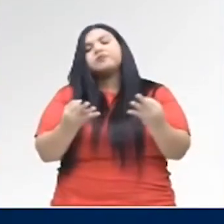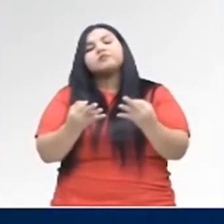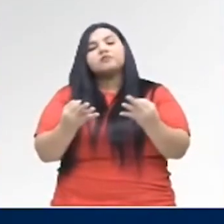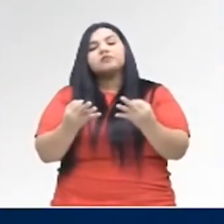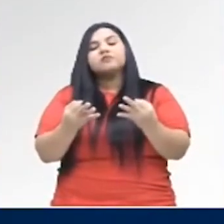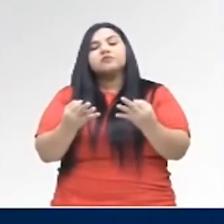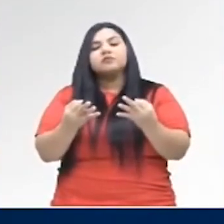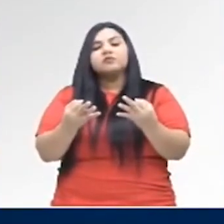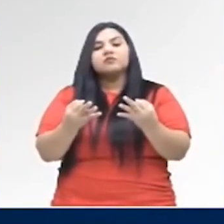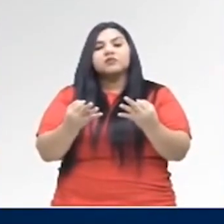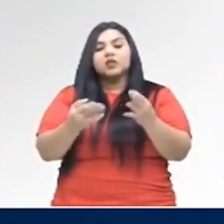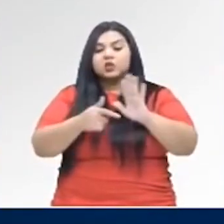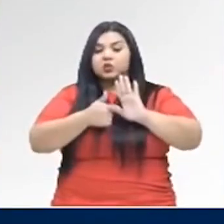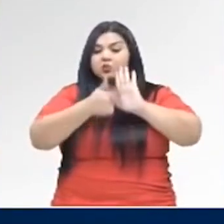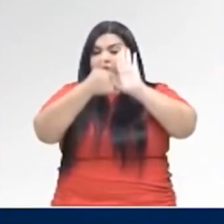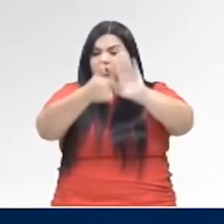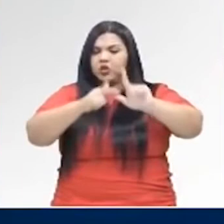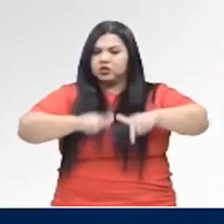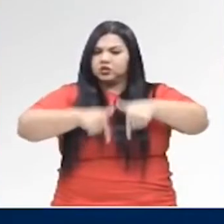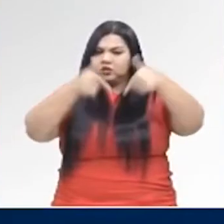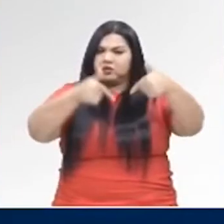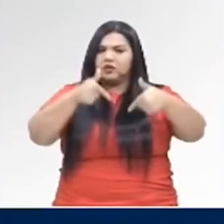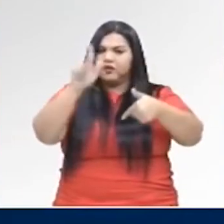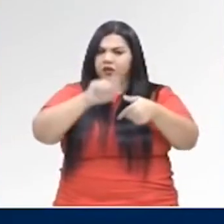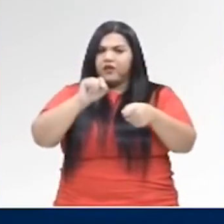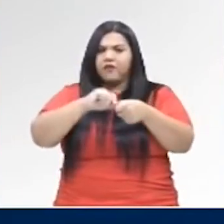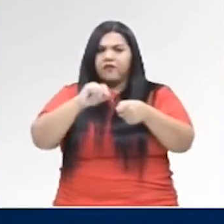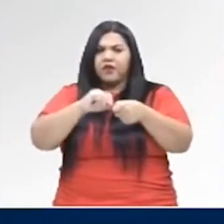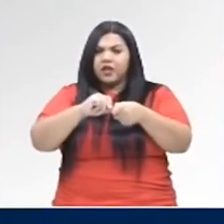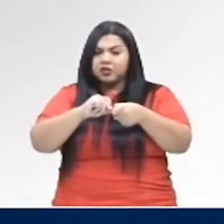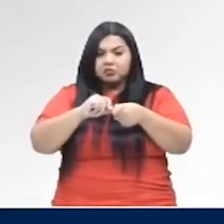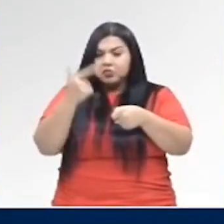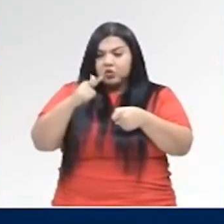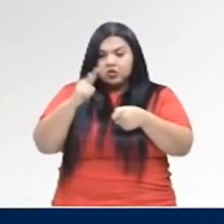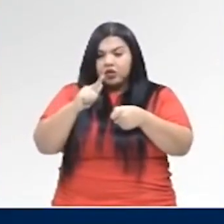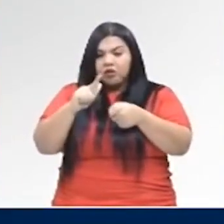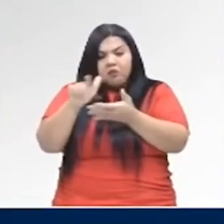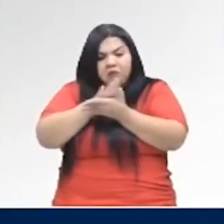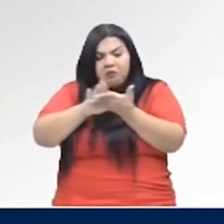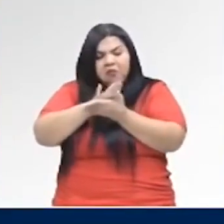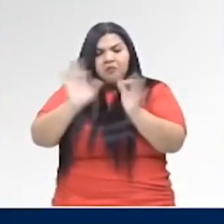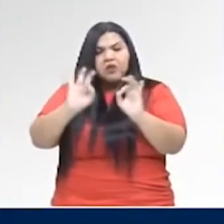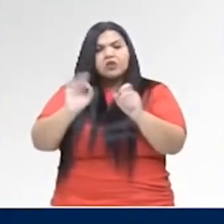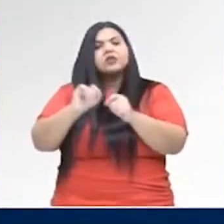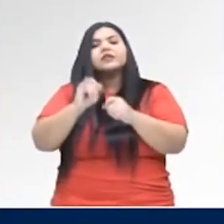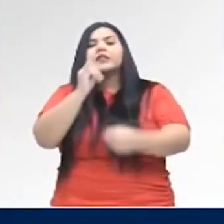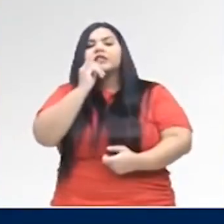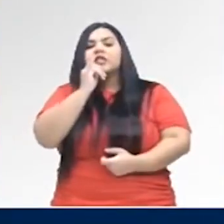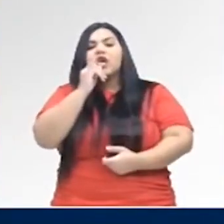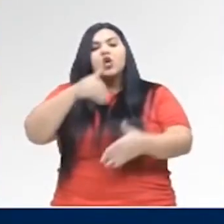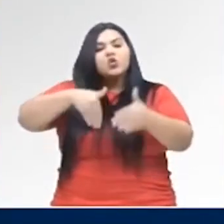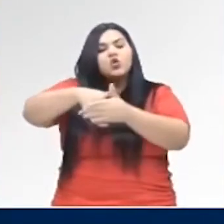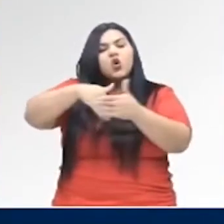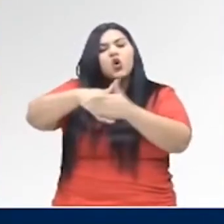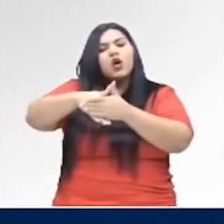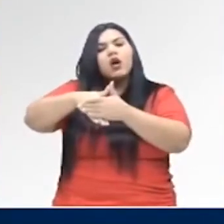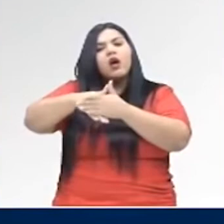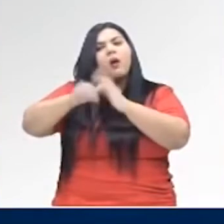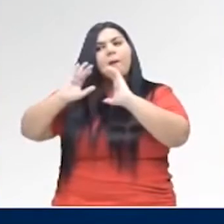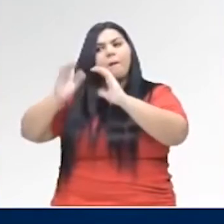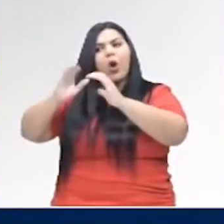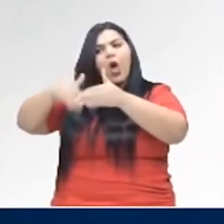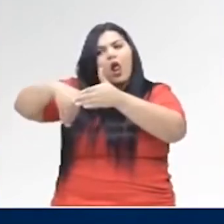indica que a ação foi feita, foi realizada e não tem mais nada para se fazer. Exemplo, eu joguei bola